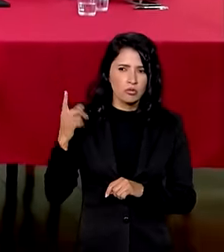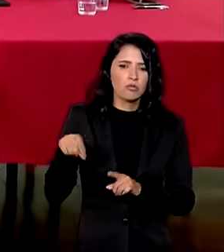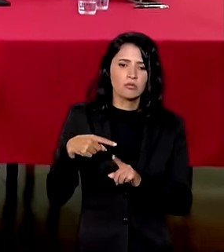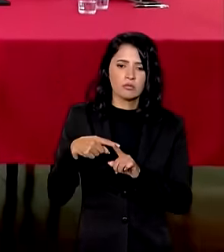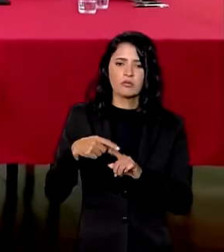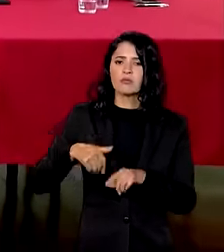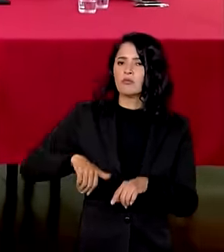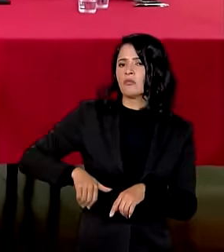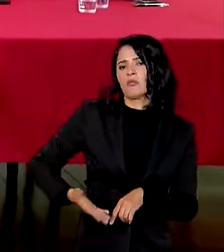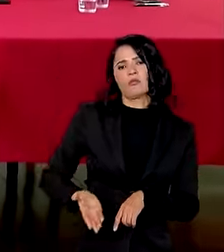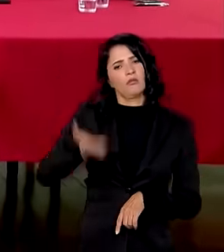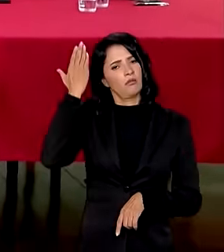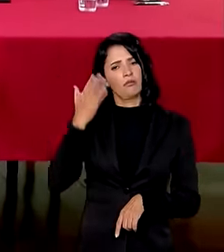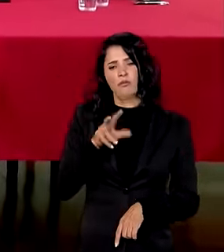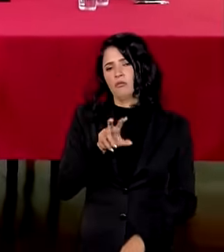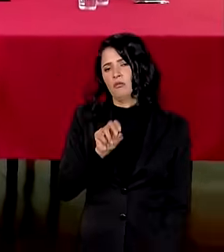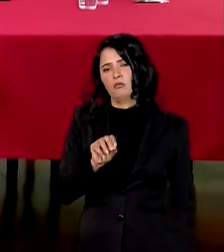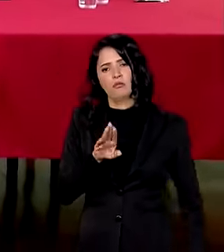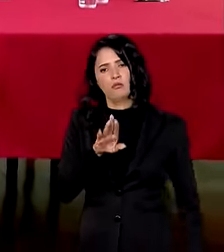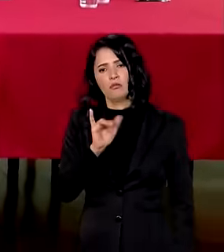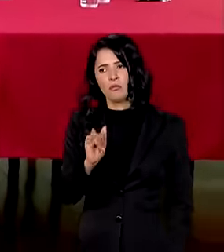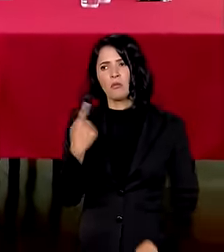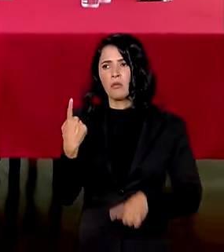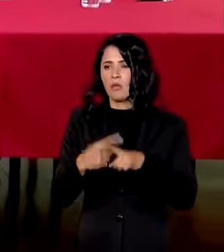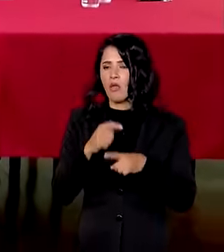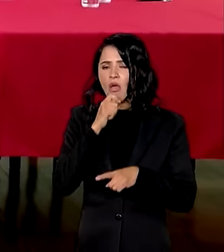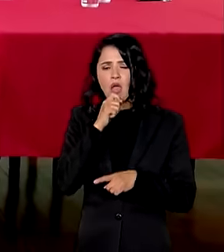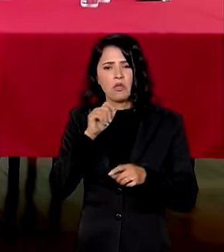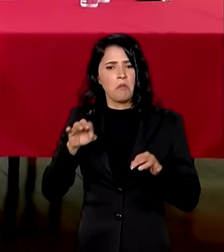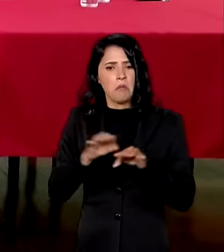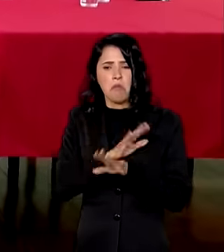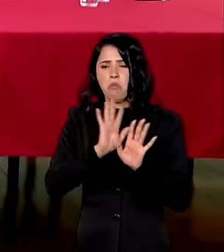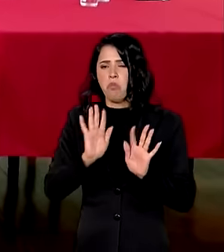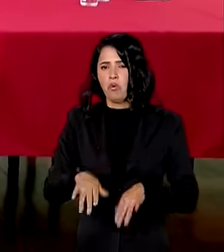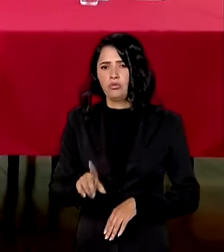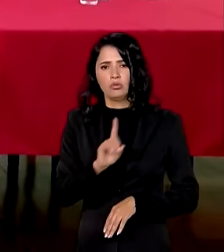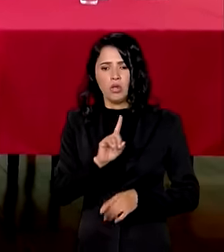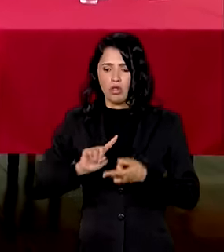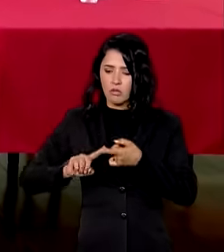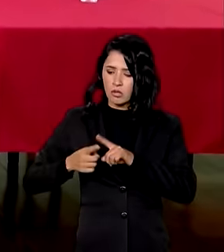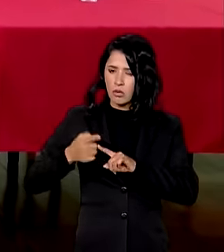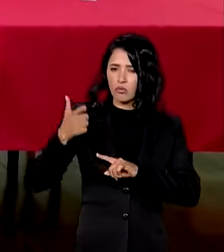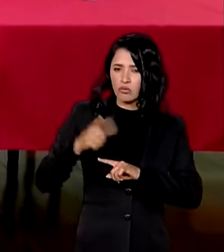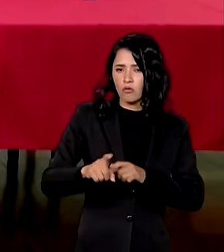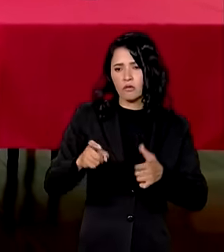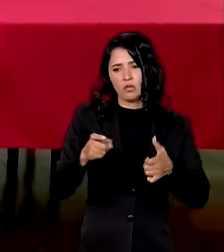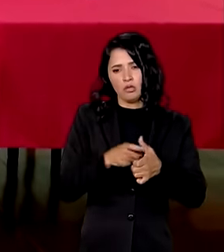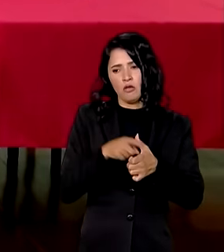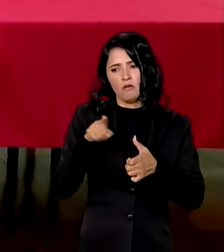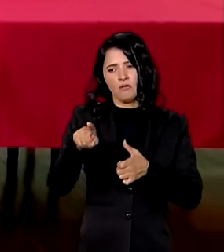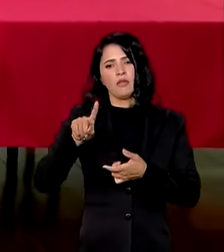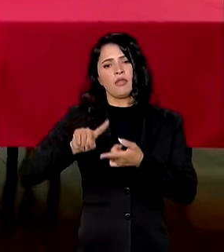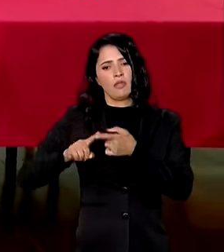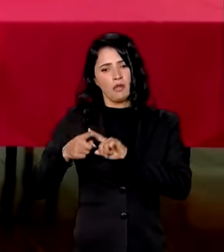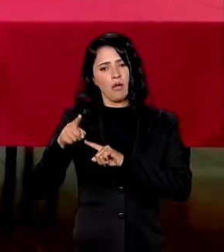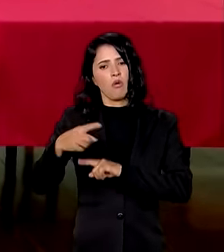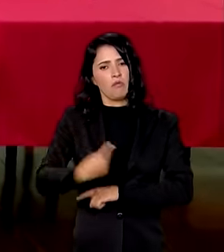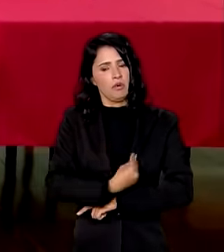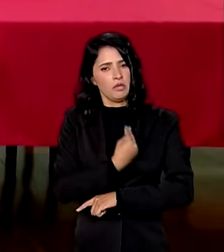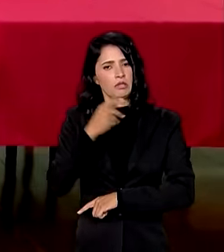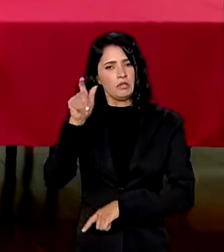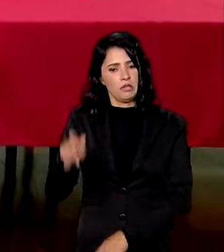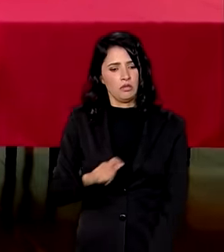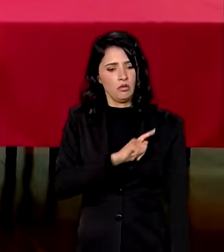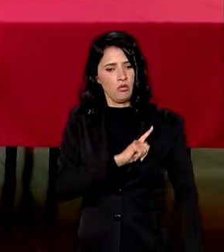vai ser mais de 50 bi porque ainda não está nessa conta a renegociação da dívida que será tratada com a presença do